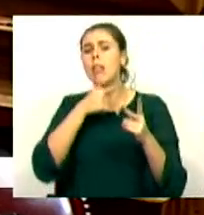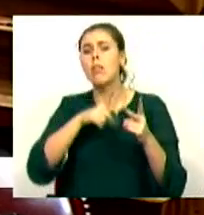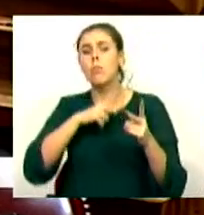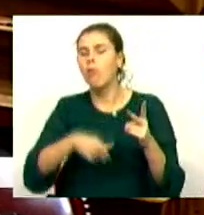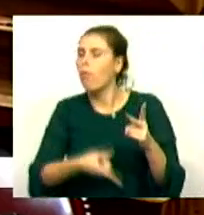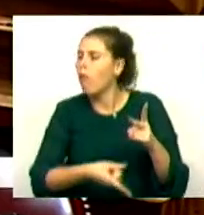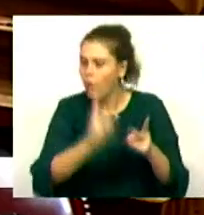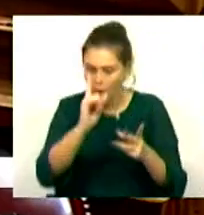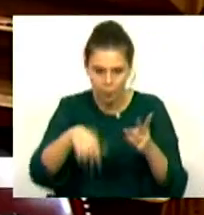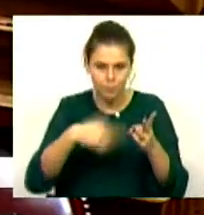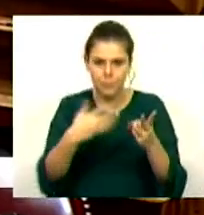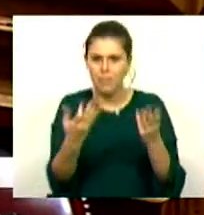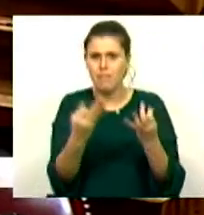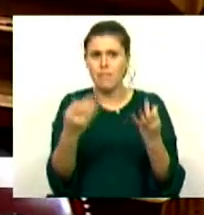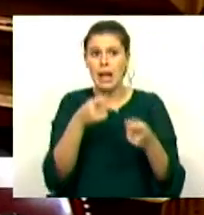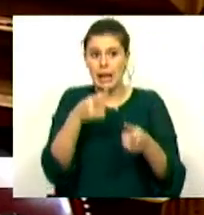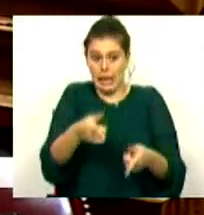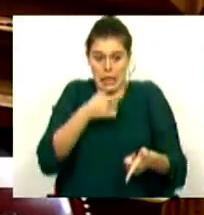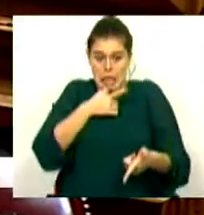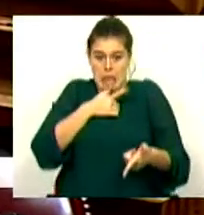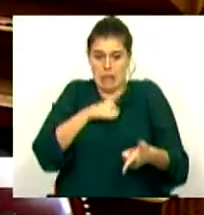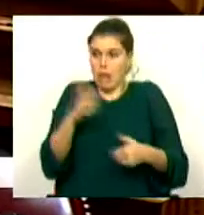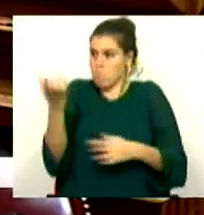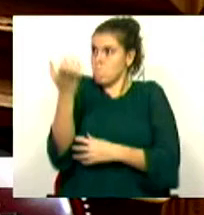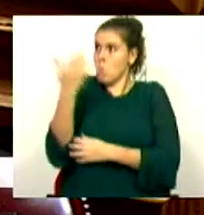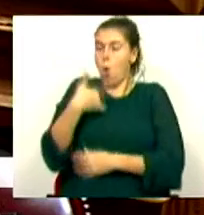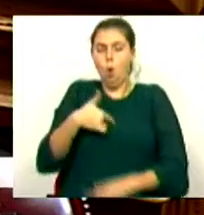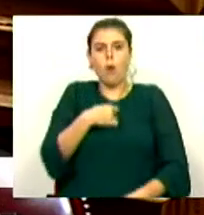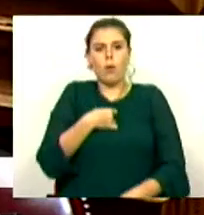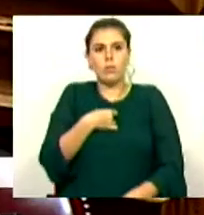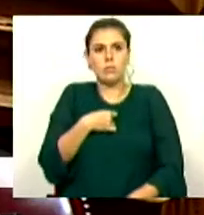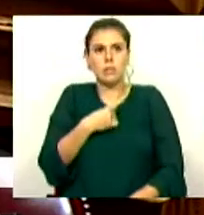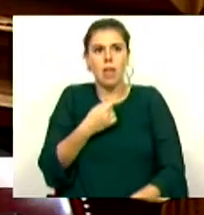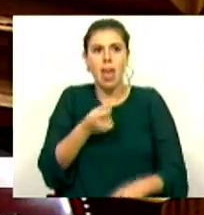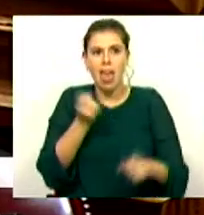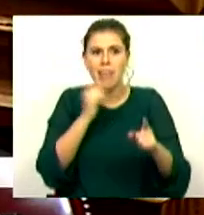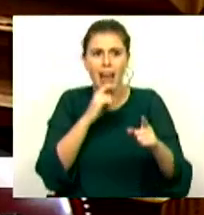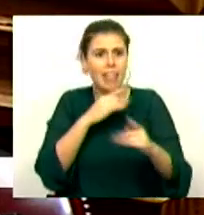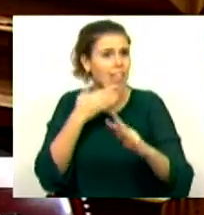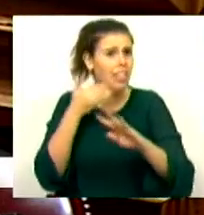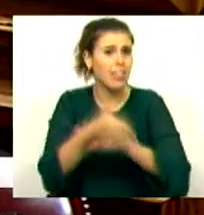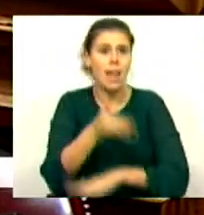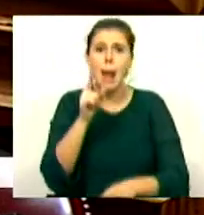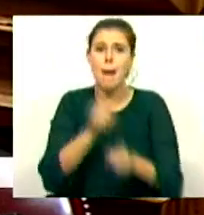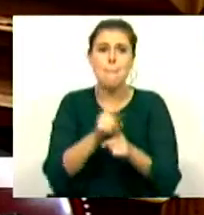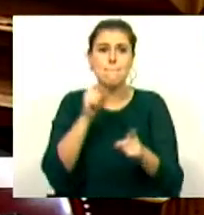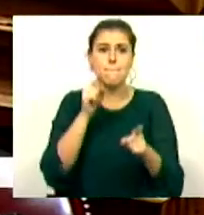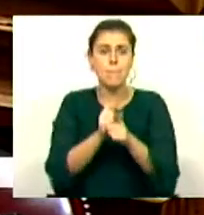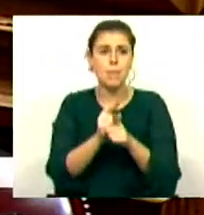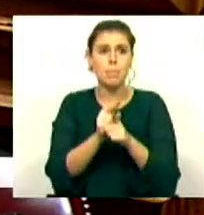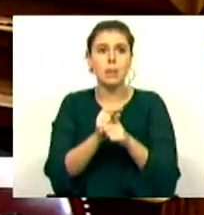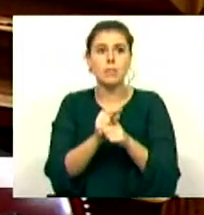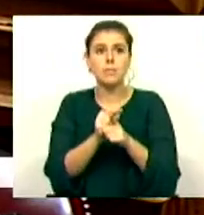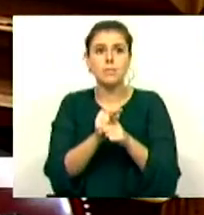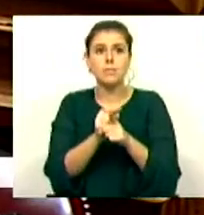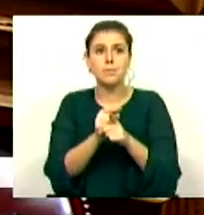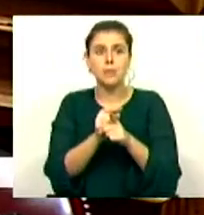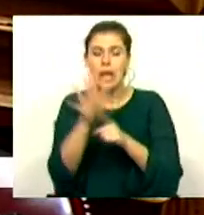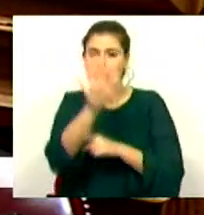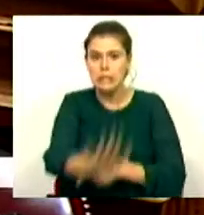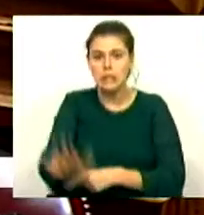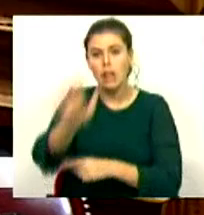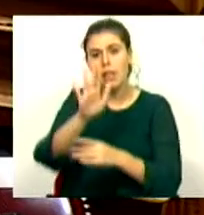portuguesa, afinal aquela que é a nossa pátria, permite-lhes aceder à